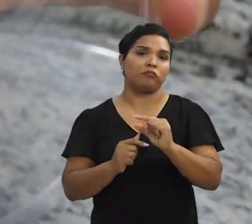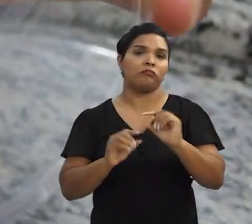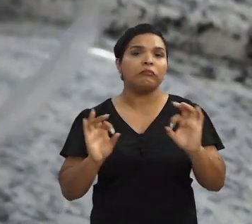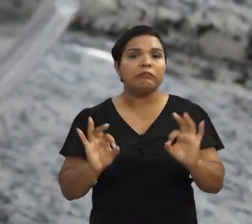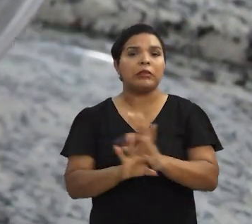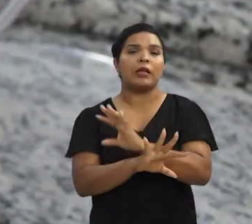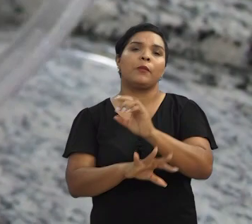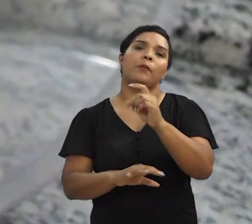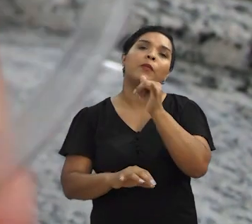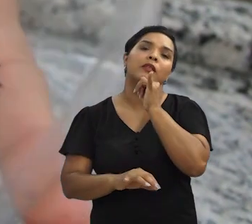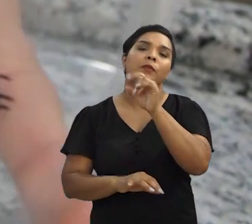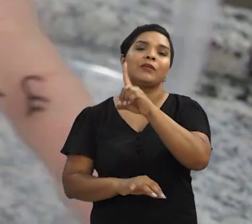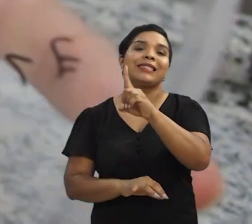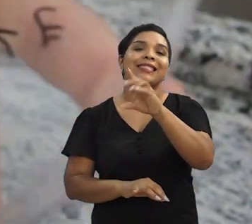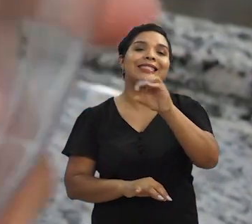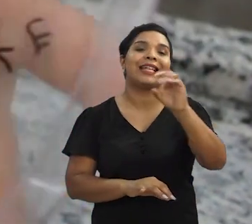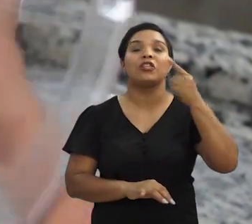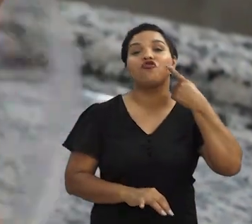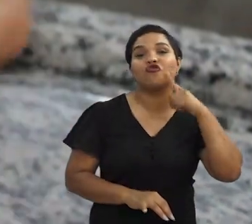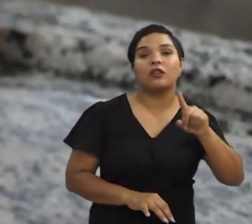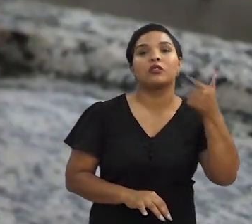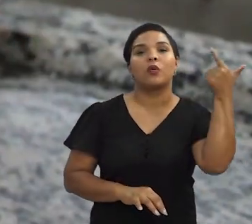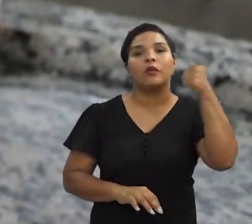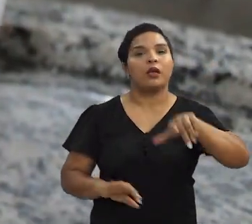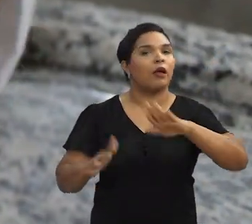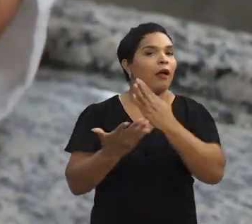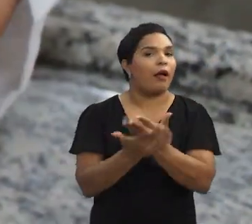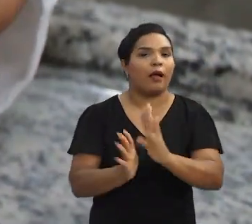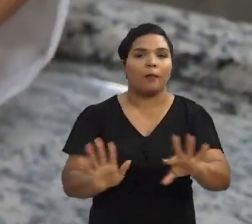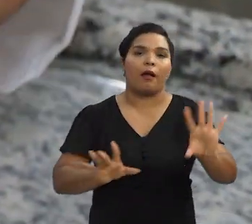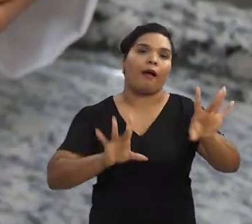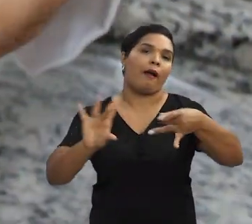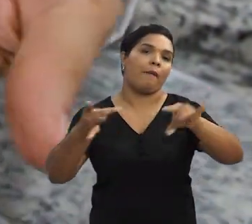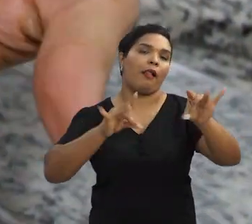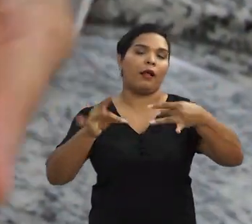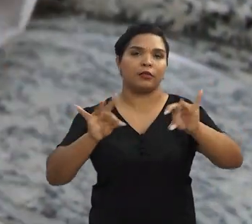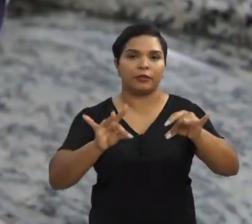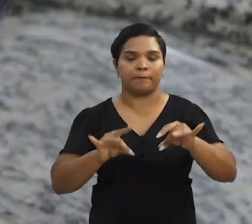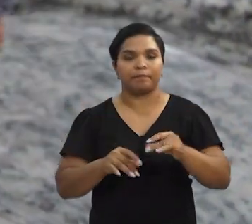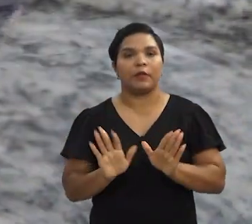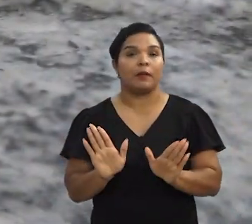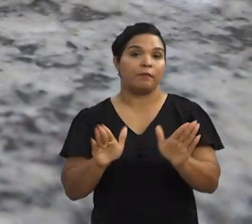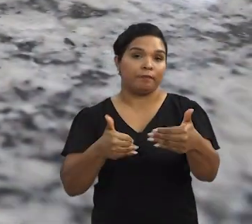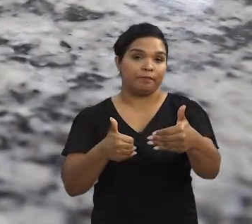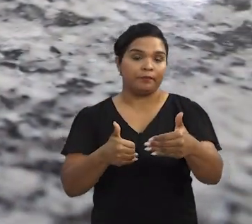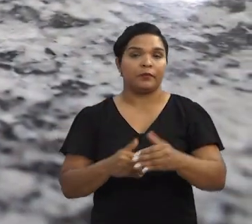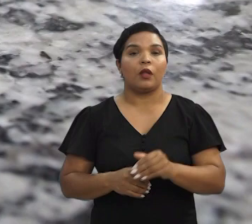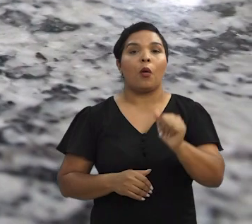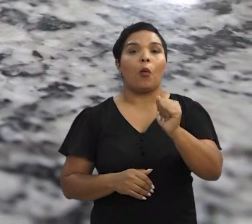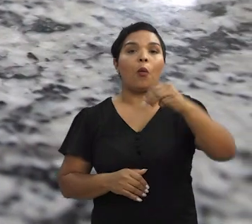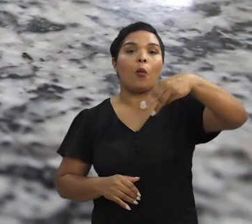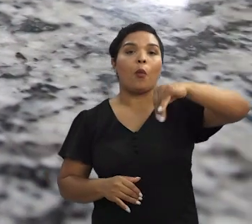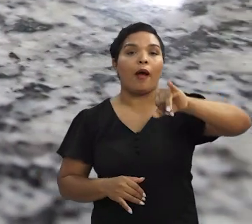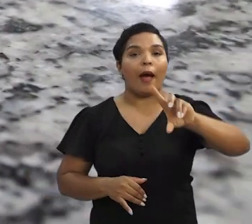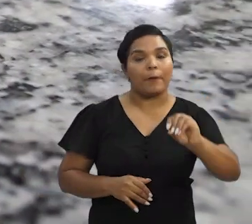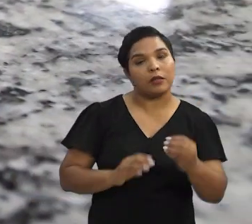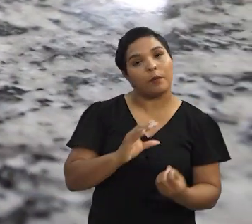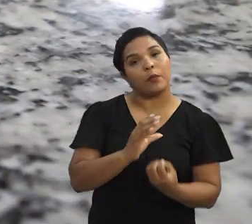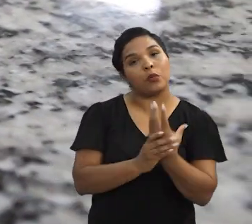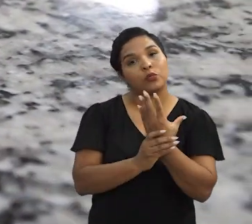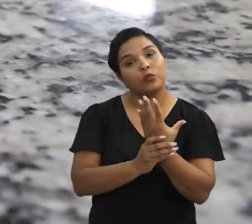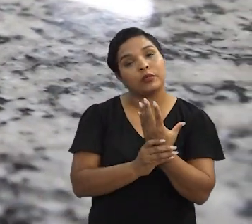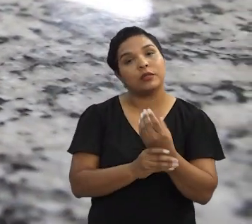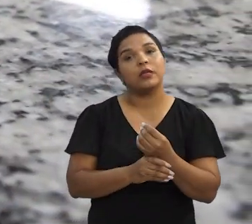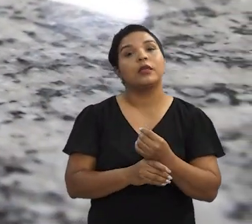menor, né? Ou seja, 100 dias, por exemplo. 100 dias você consegue degradar uma embalagem desse tipo. O amido, ele, quando você